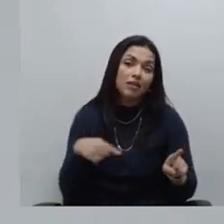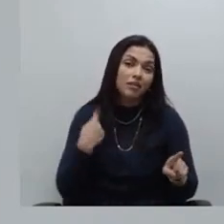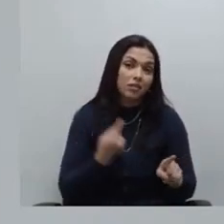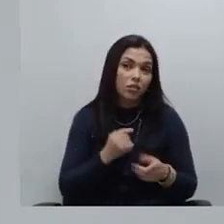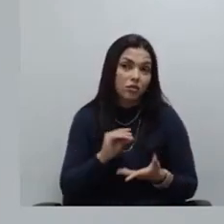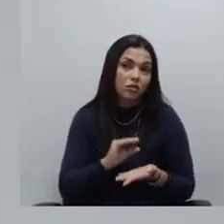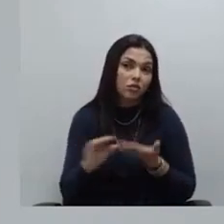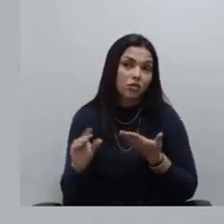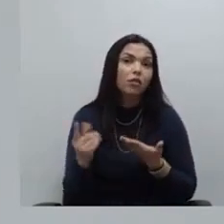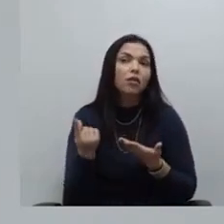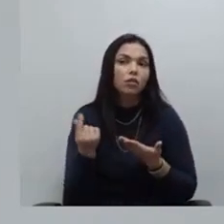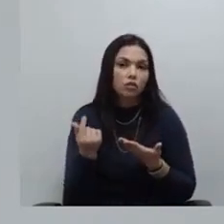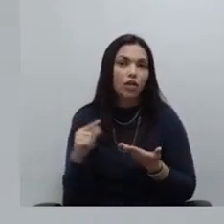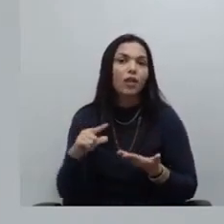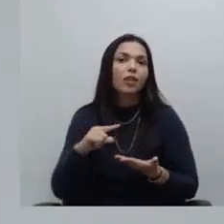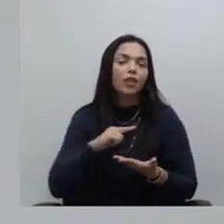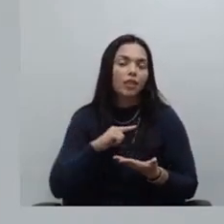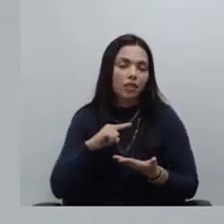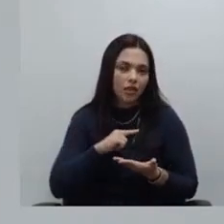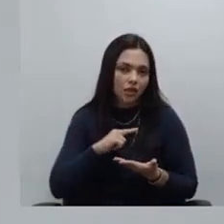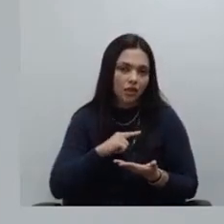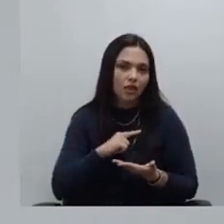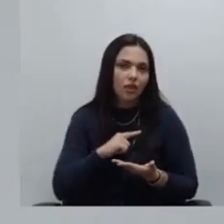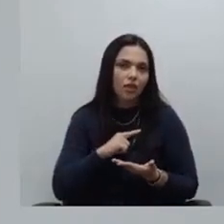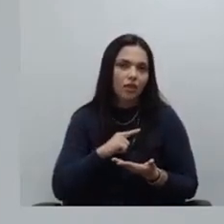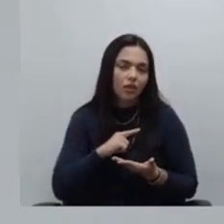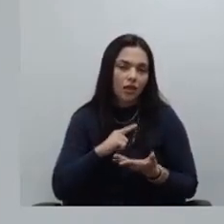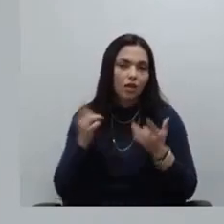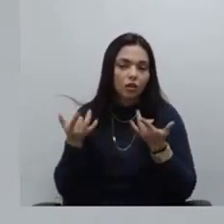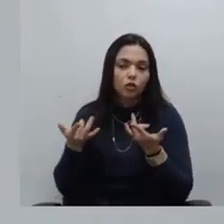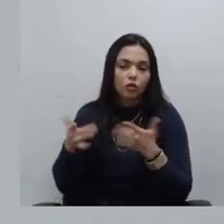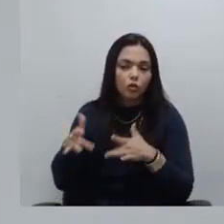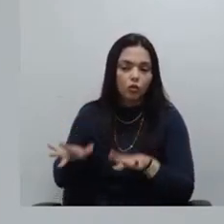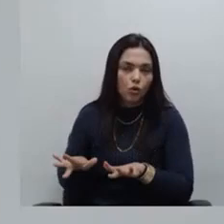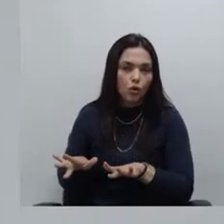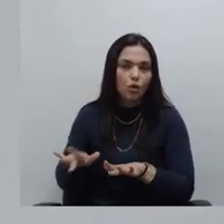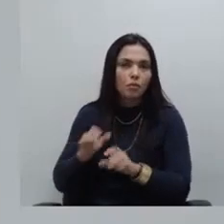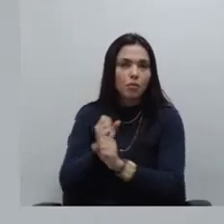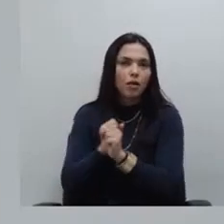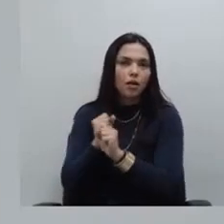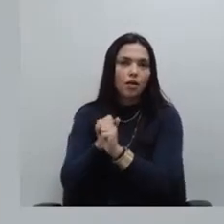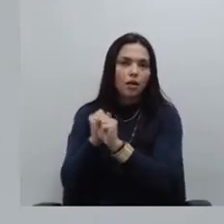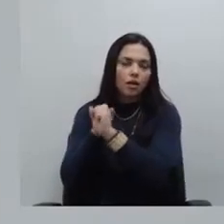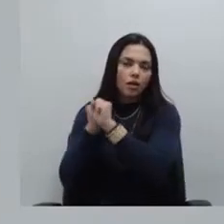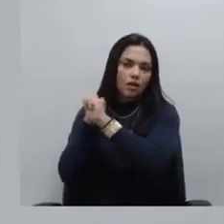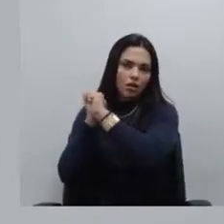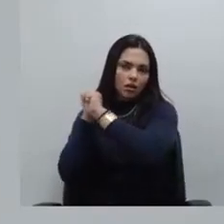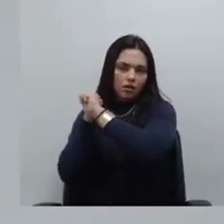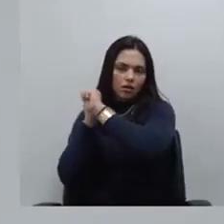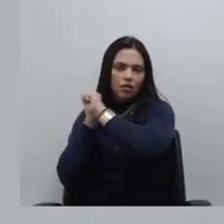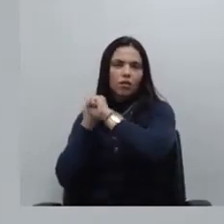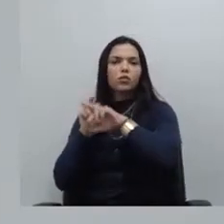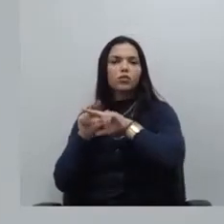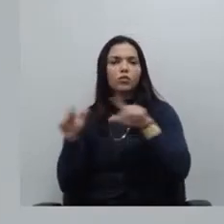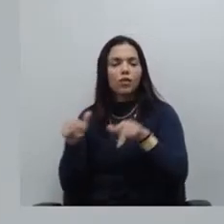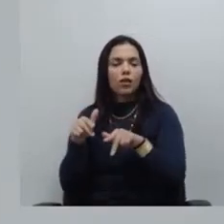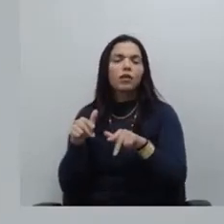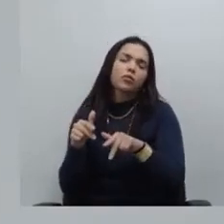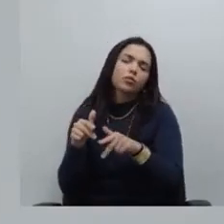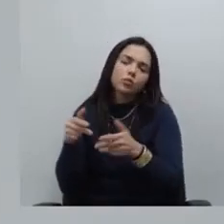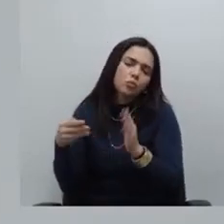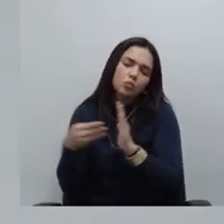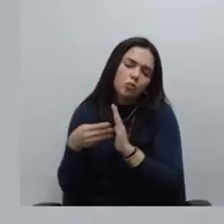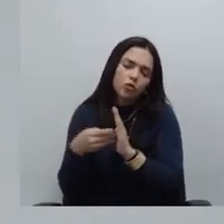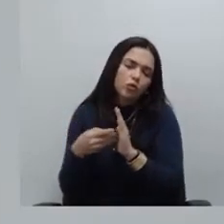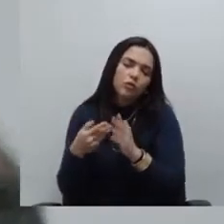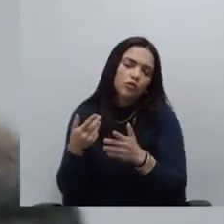verbas orçamentárias que sobraram nos últimos anos por diversas razões que não vem ao caso nesse